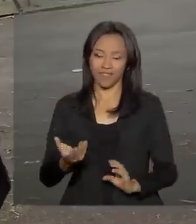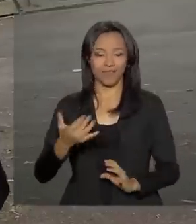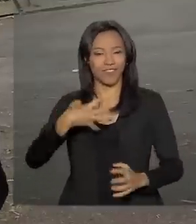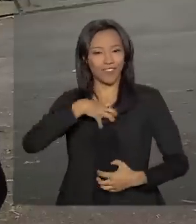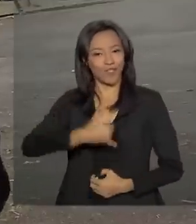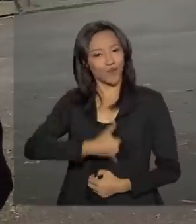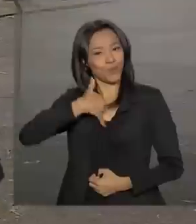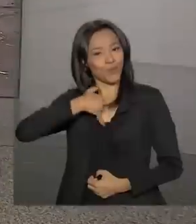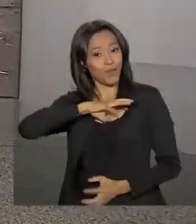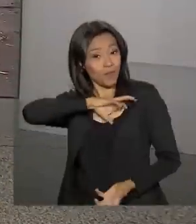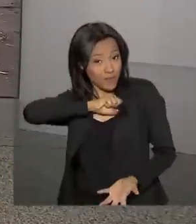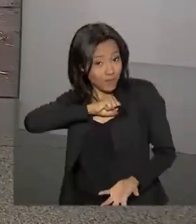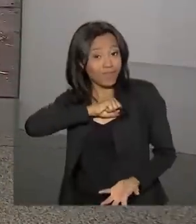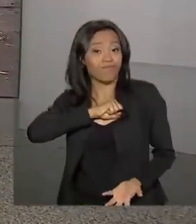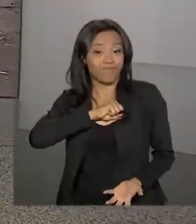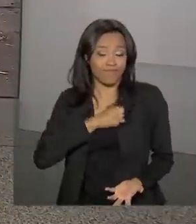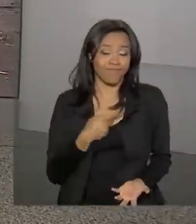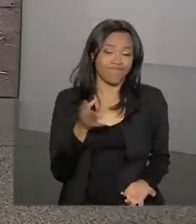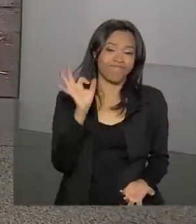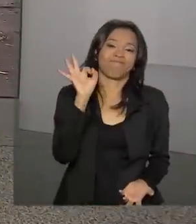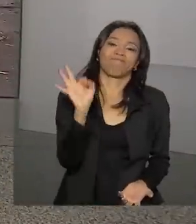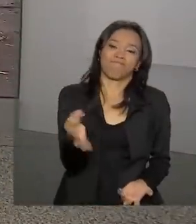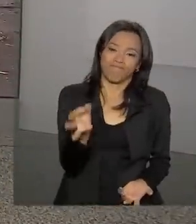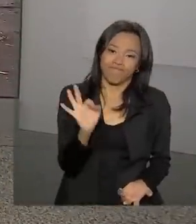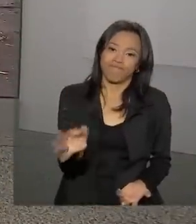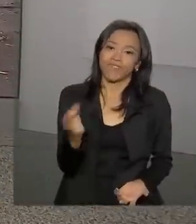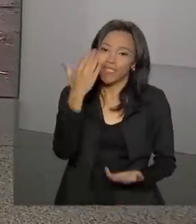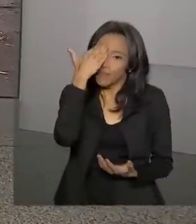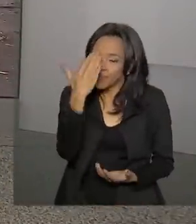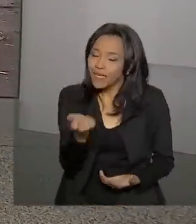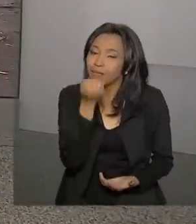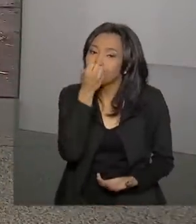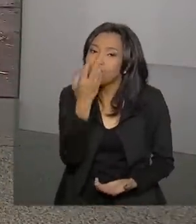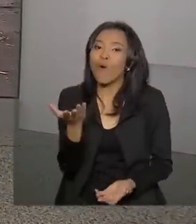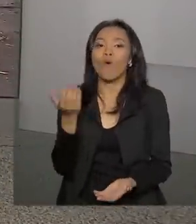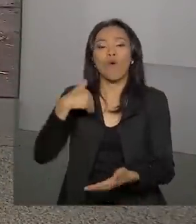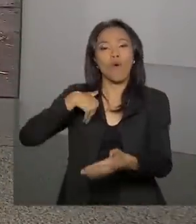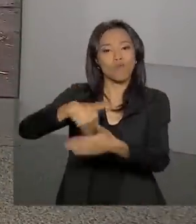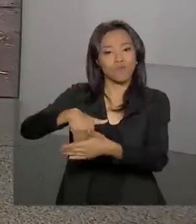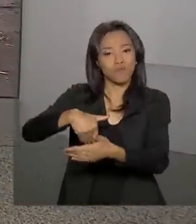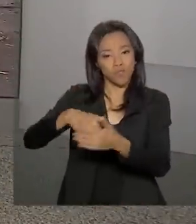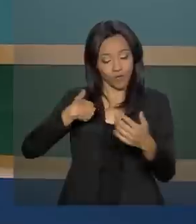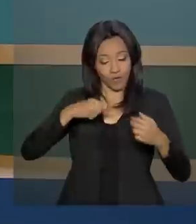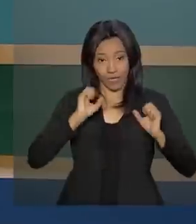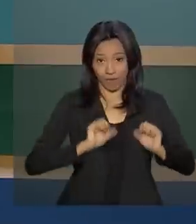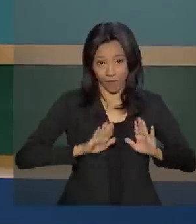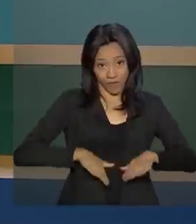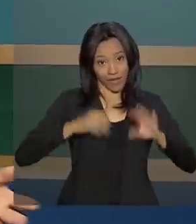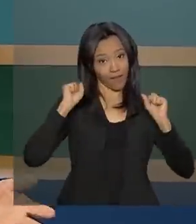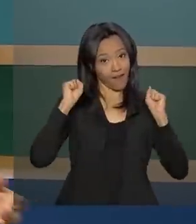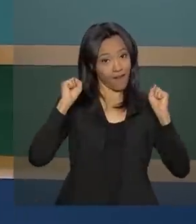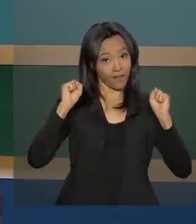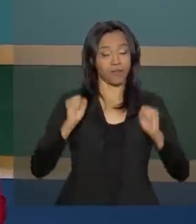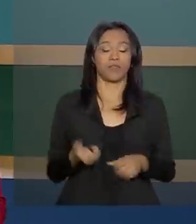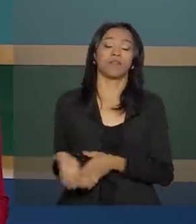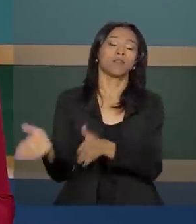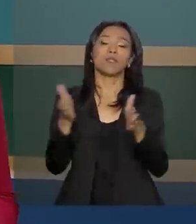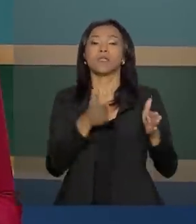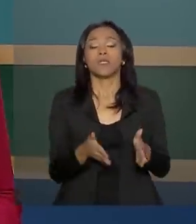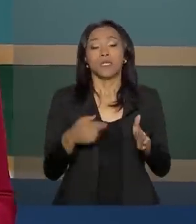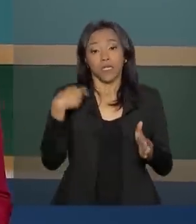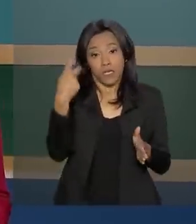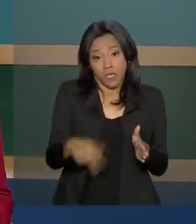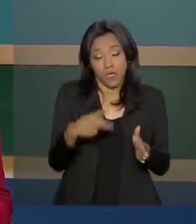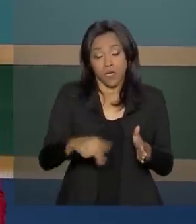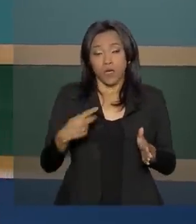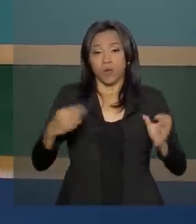orgulho, com muito amor. Ricardo, muito obrigada. Bom jogo aí para você e a gente está aqui na torcida. E aqui em Brasília, o Ministério